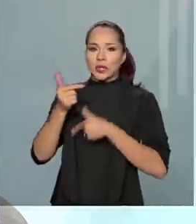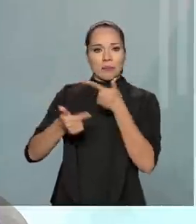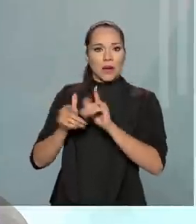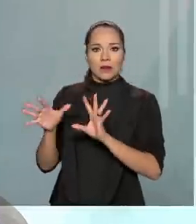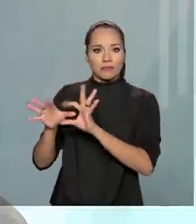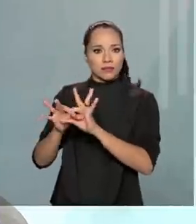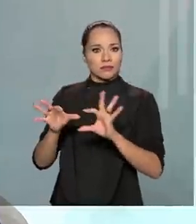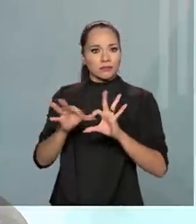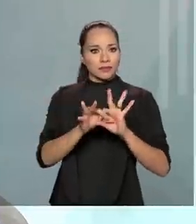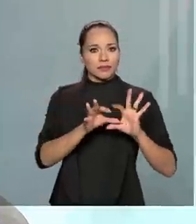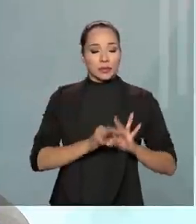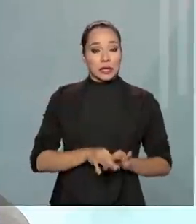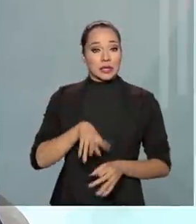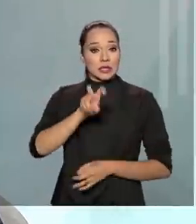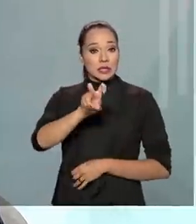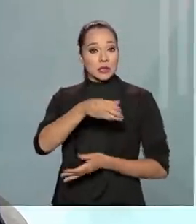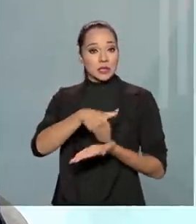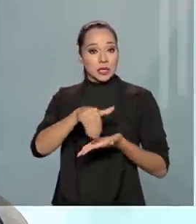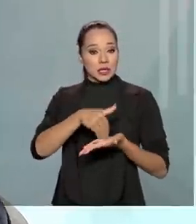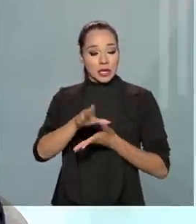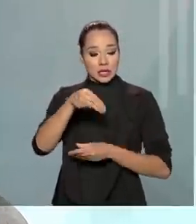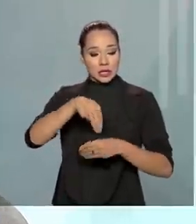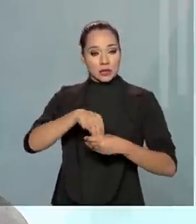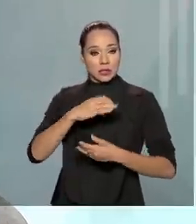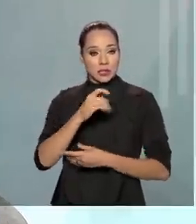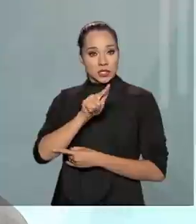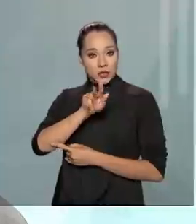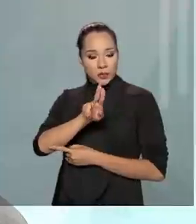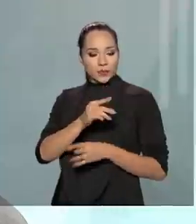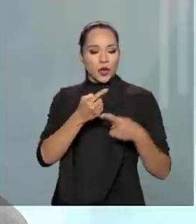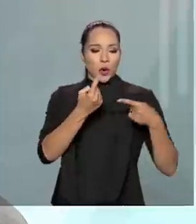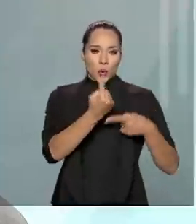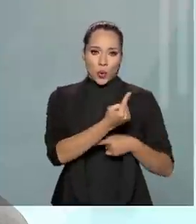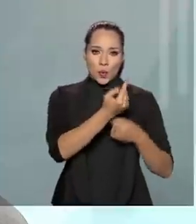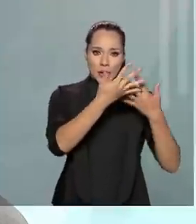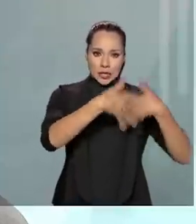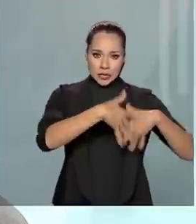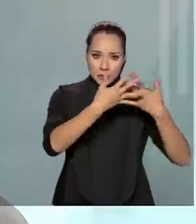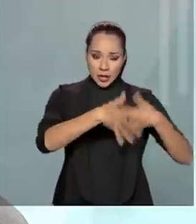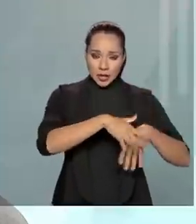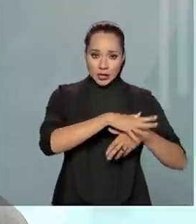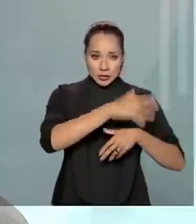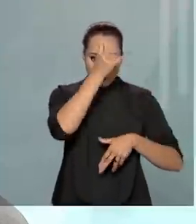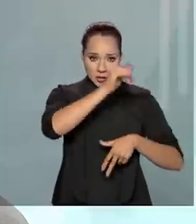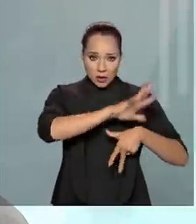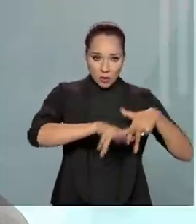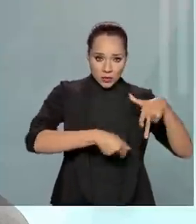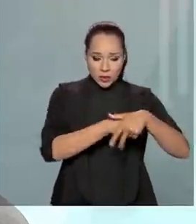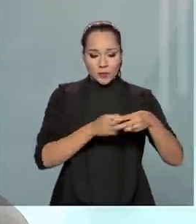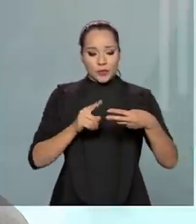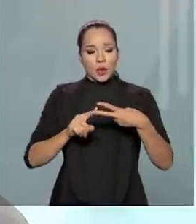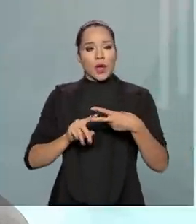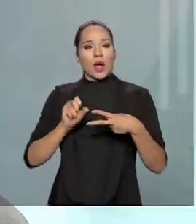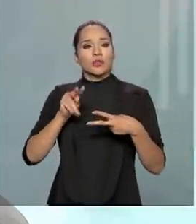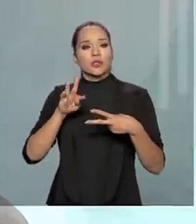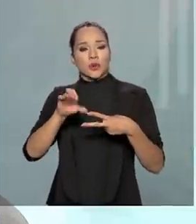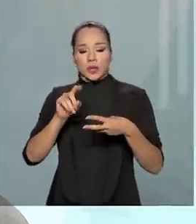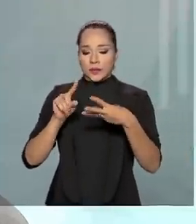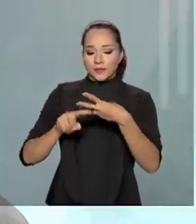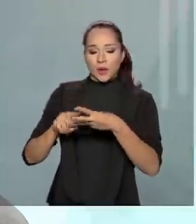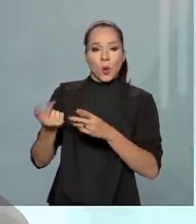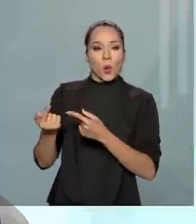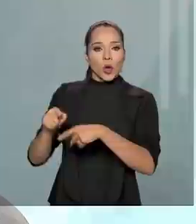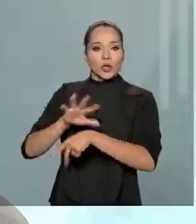Nós temos cinco secretarias na CGU, uma que cuida de transparência e prevenção da corrupção, uma que faz auditoria, uma que combate a